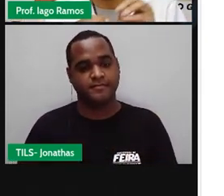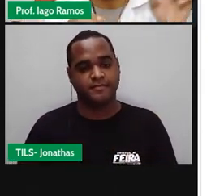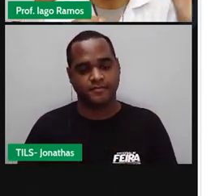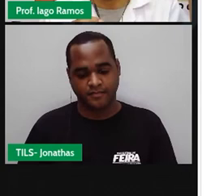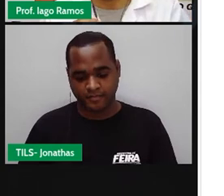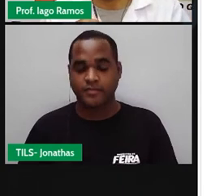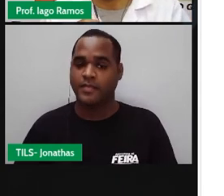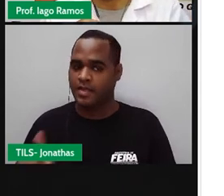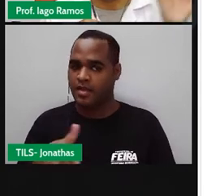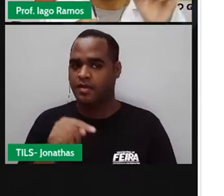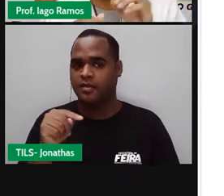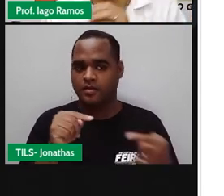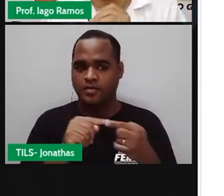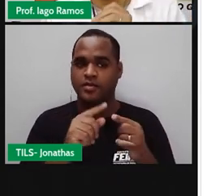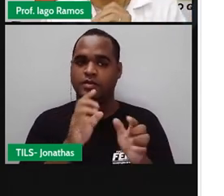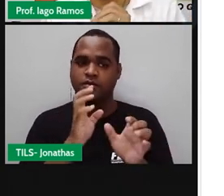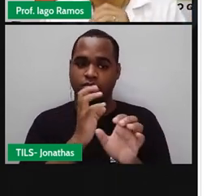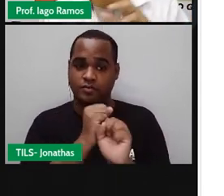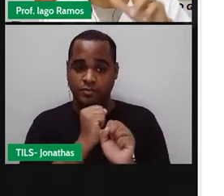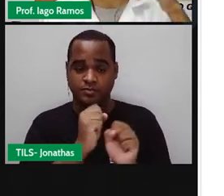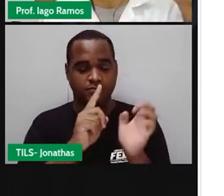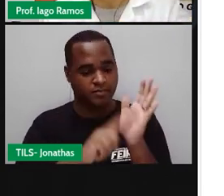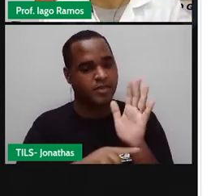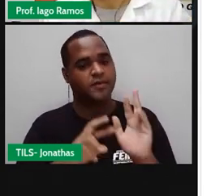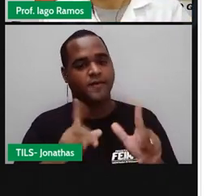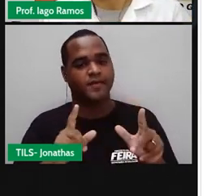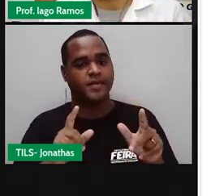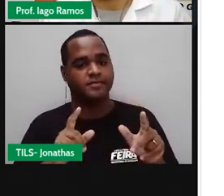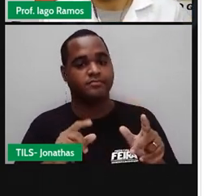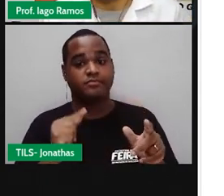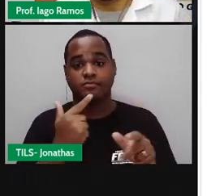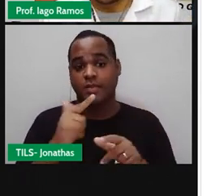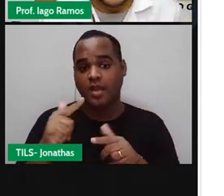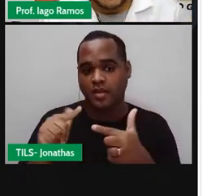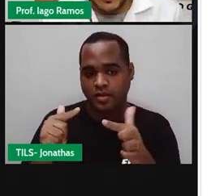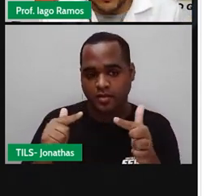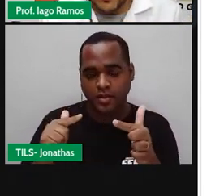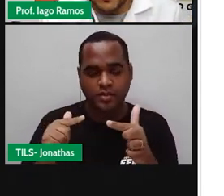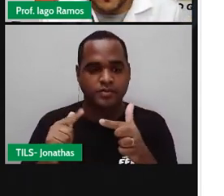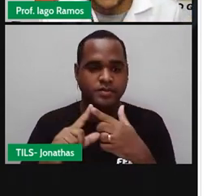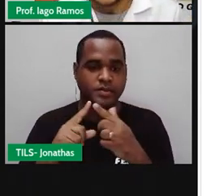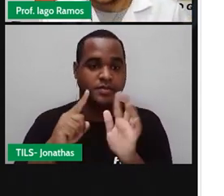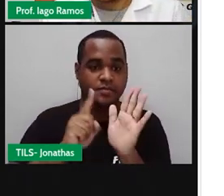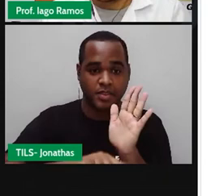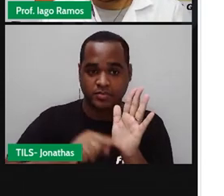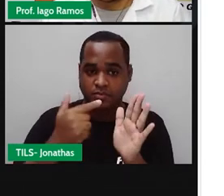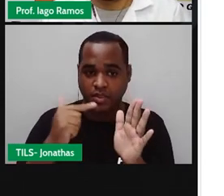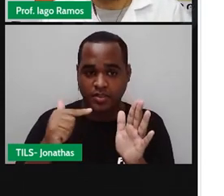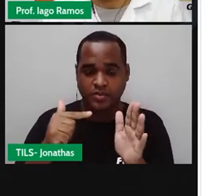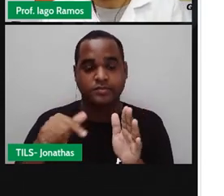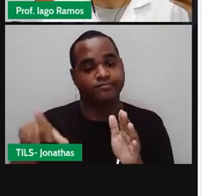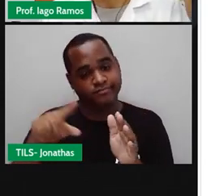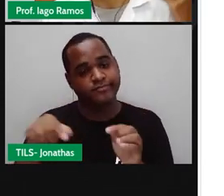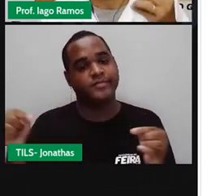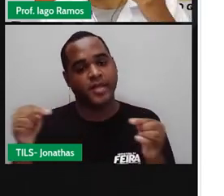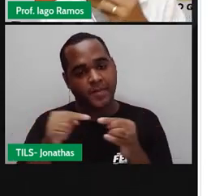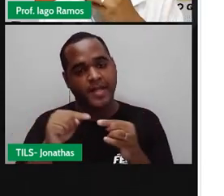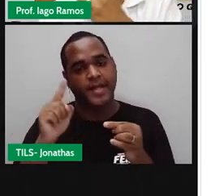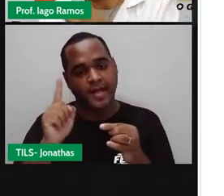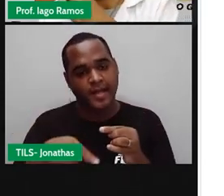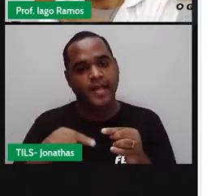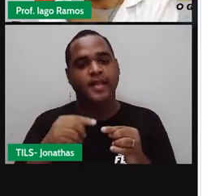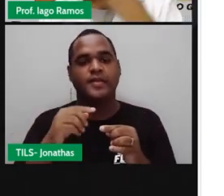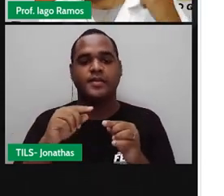esses que aparecem o sinalzinho de menos na frente. Os que não aparecem o sinalzinho de menos são os